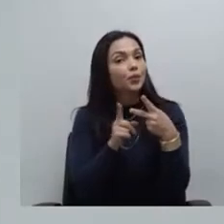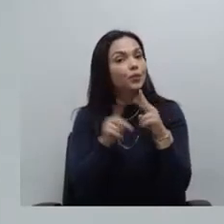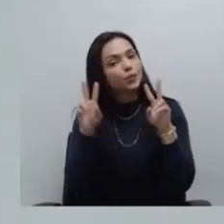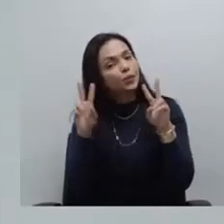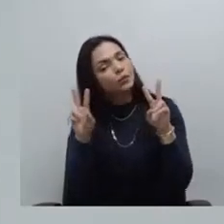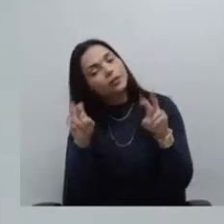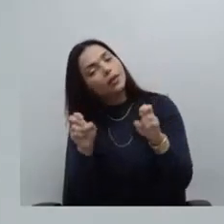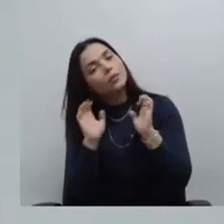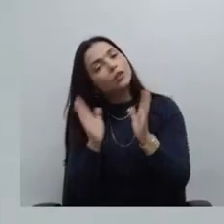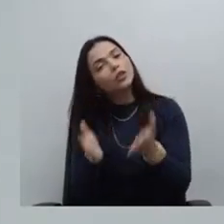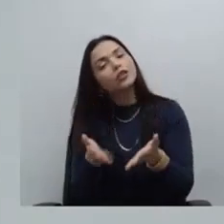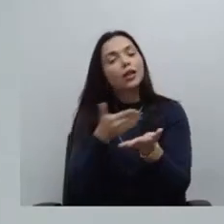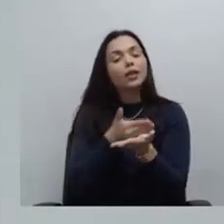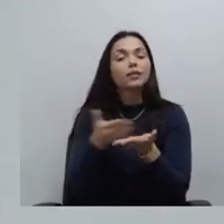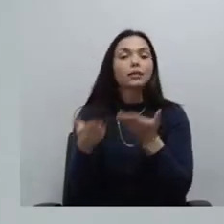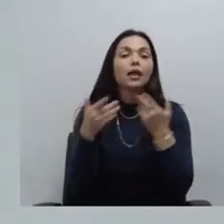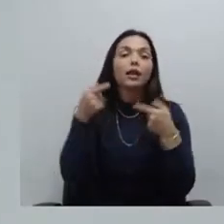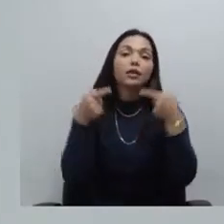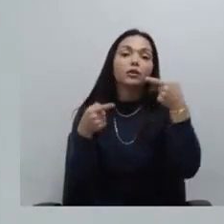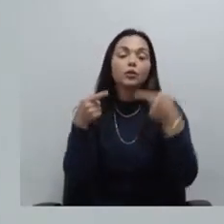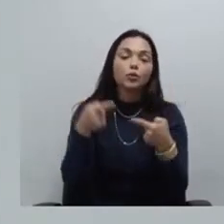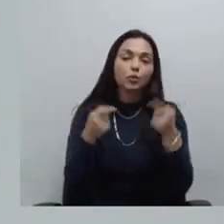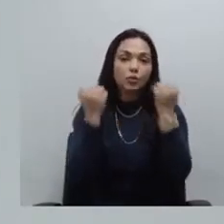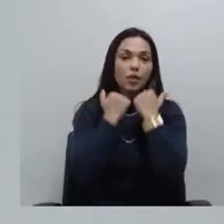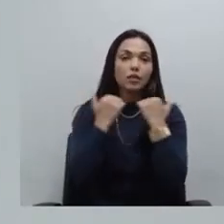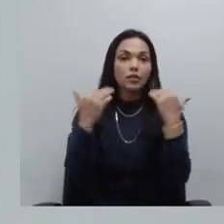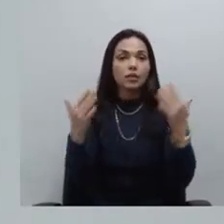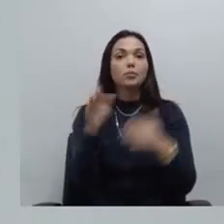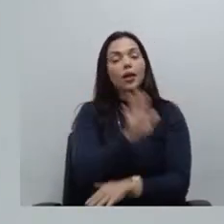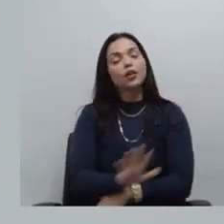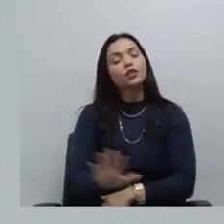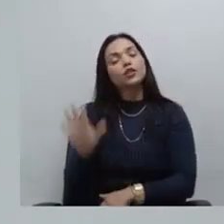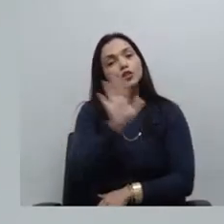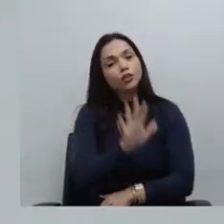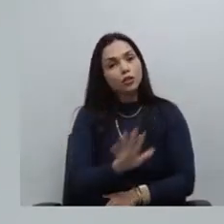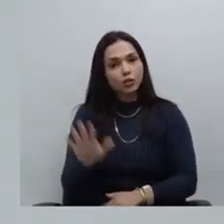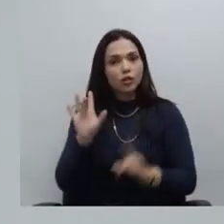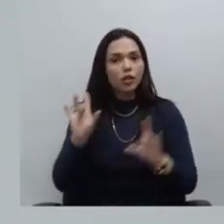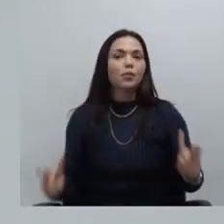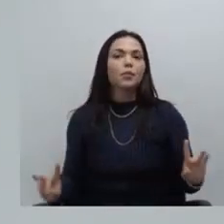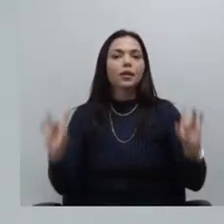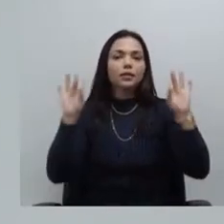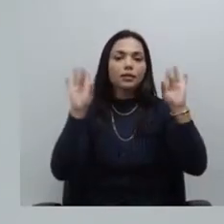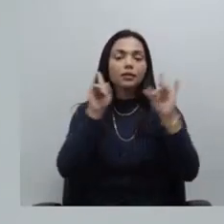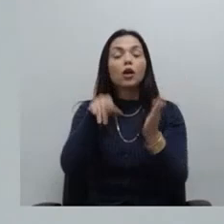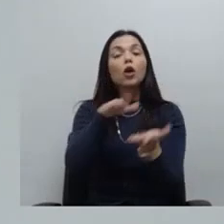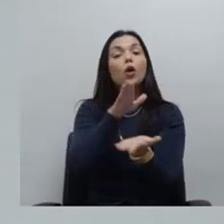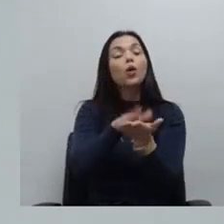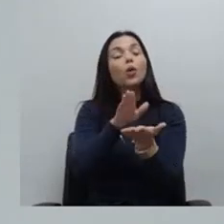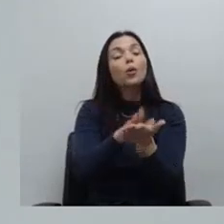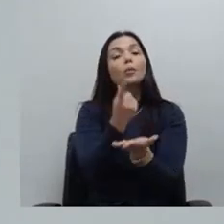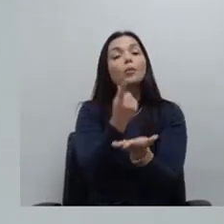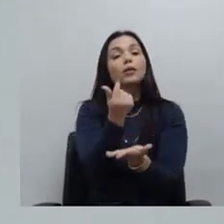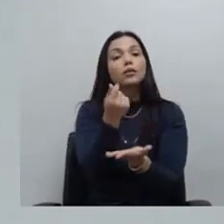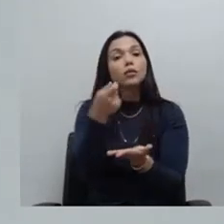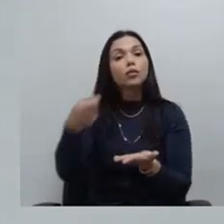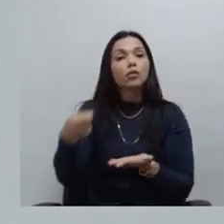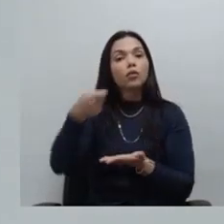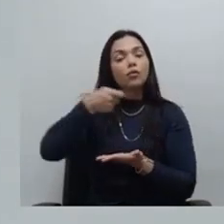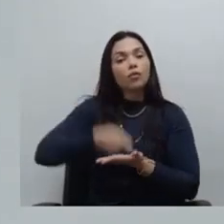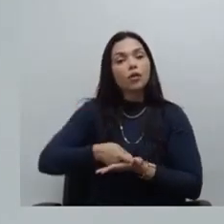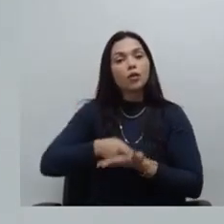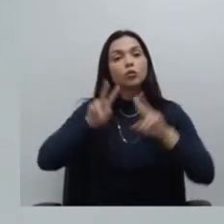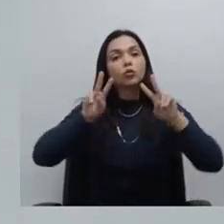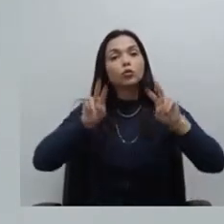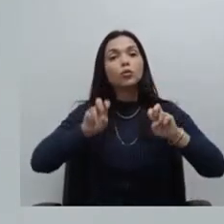sido iniciada a discussão na última Assembleia Geral Extraordinária é a cobrança de um valor sobre a